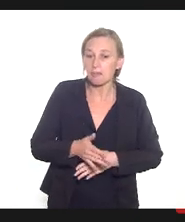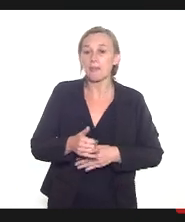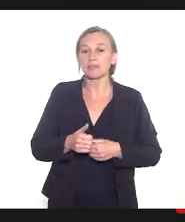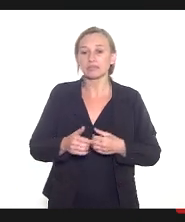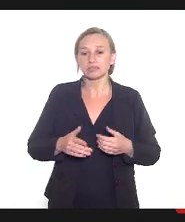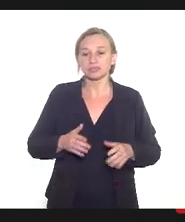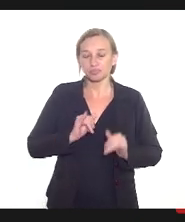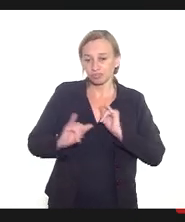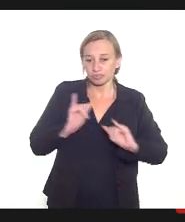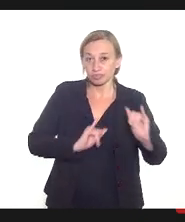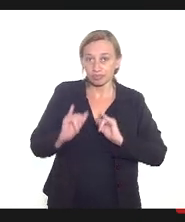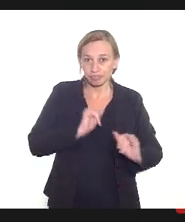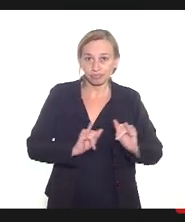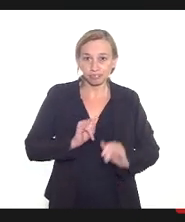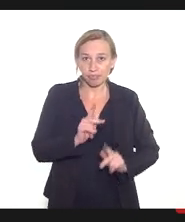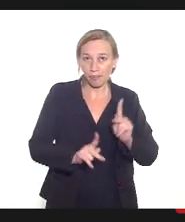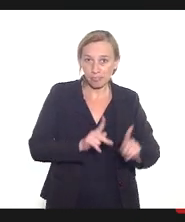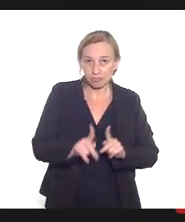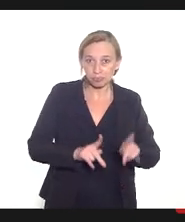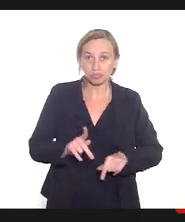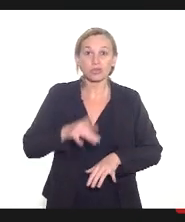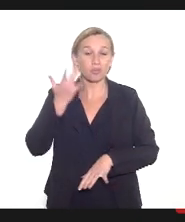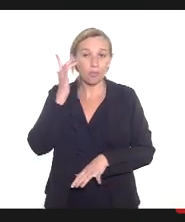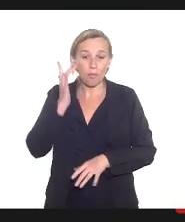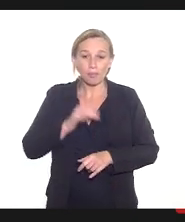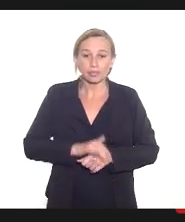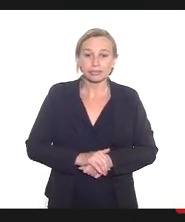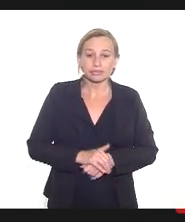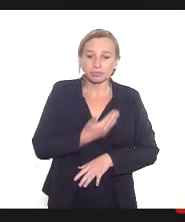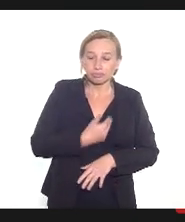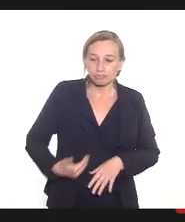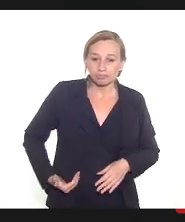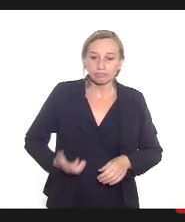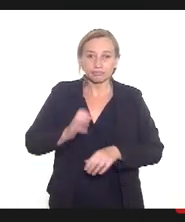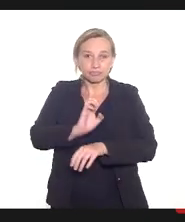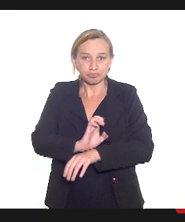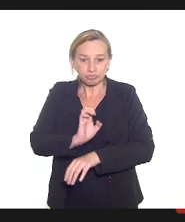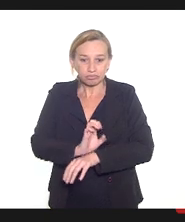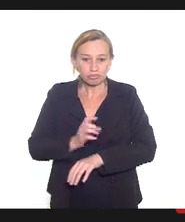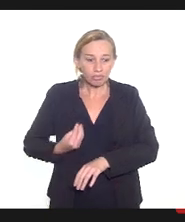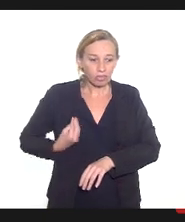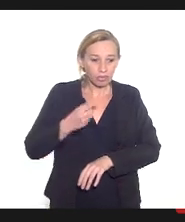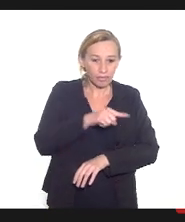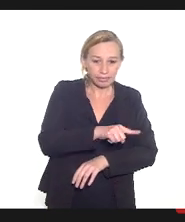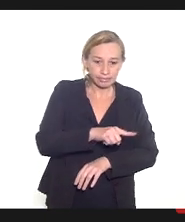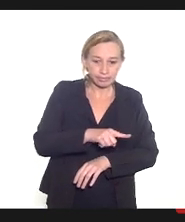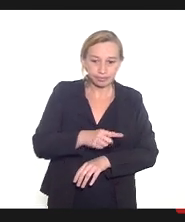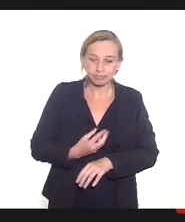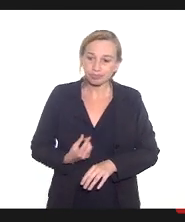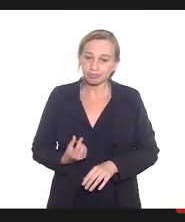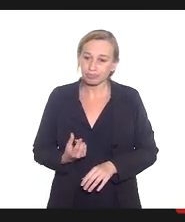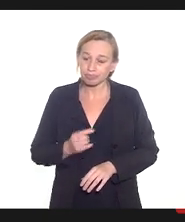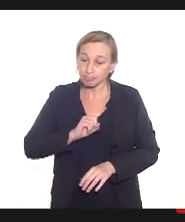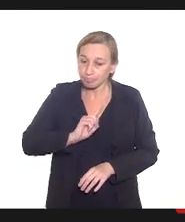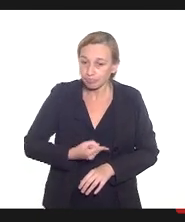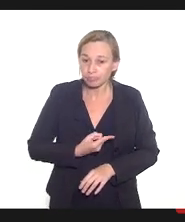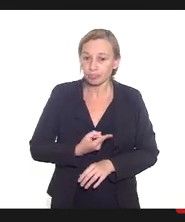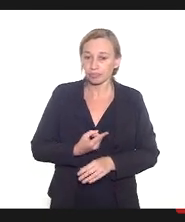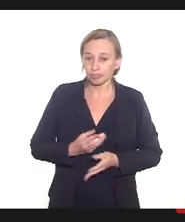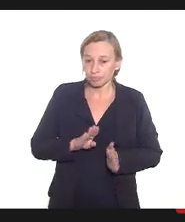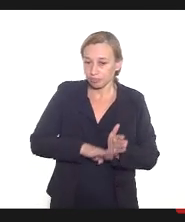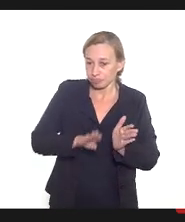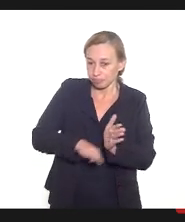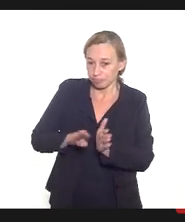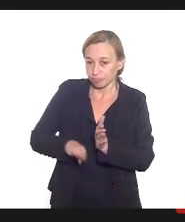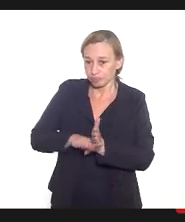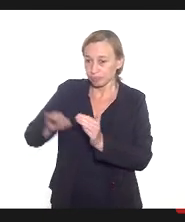na população eu acho que o o governo estadual que está aí gastando milhões com o